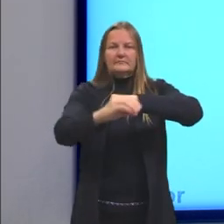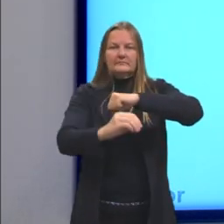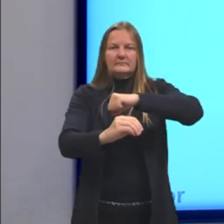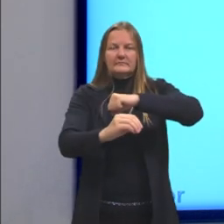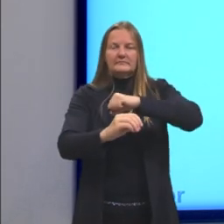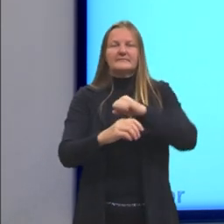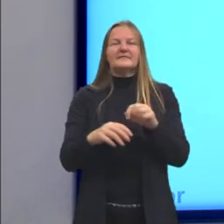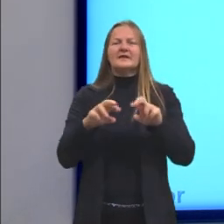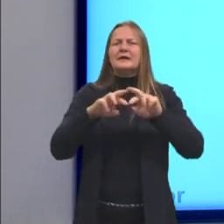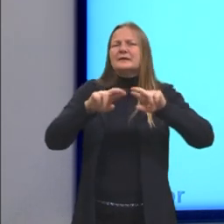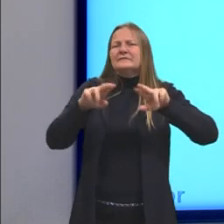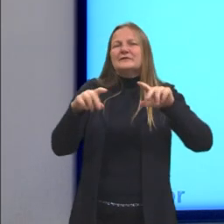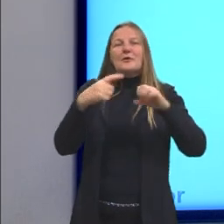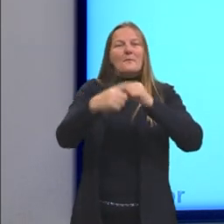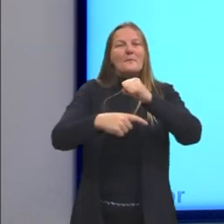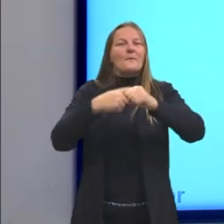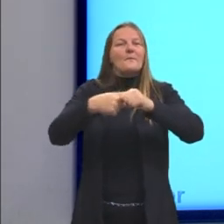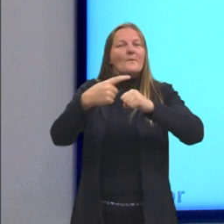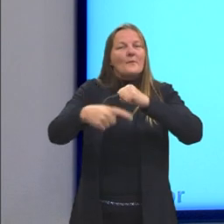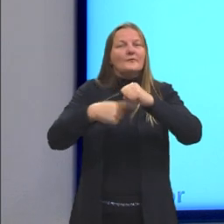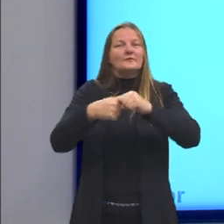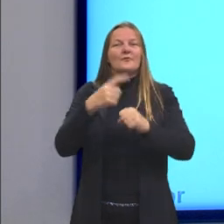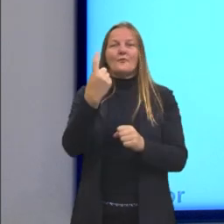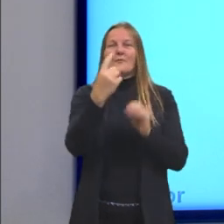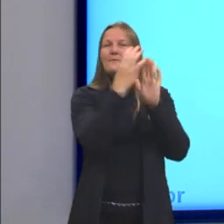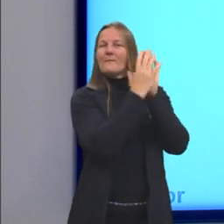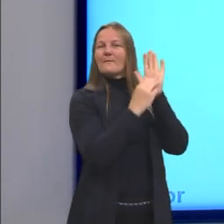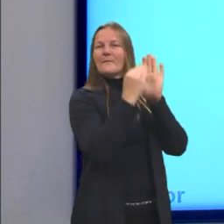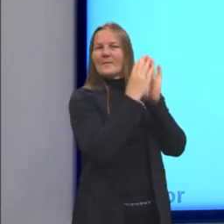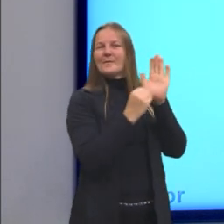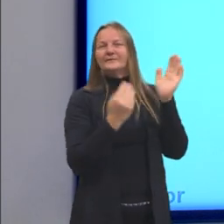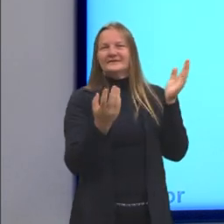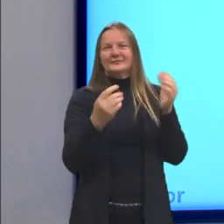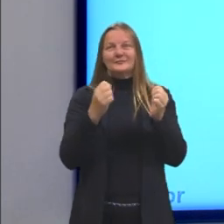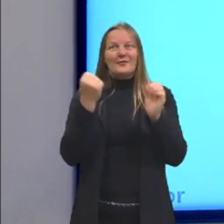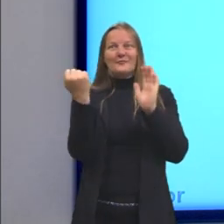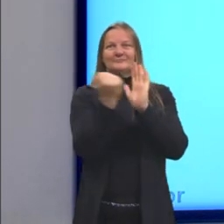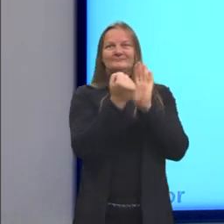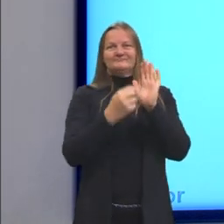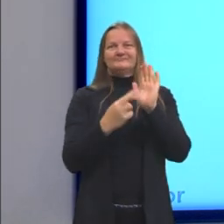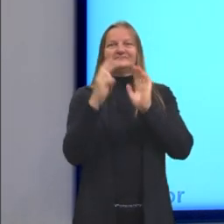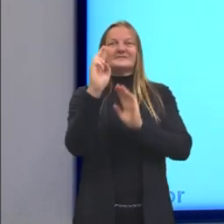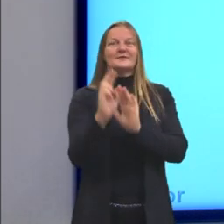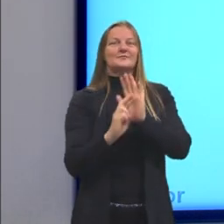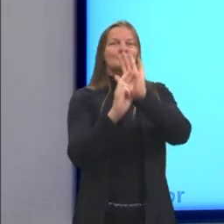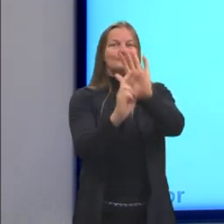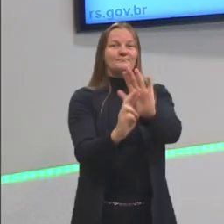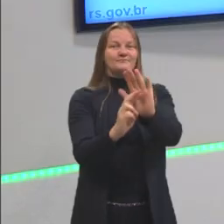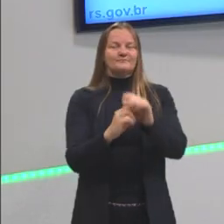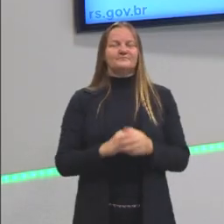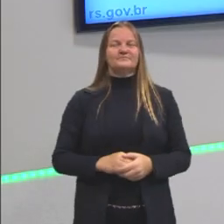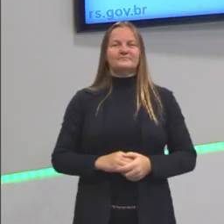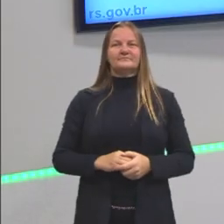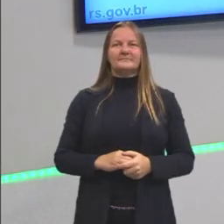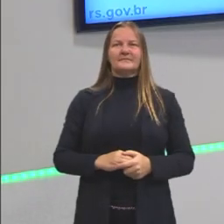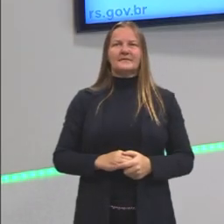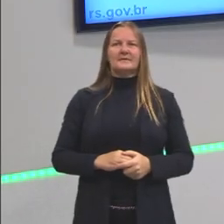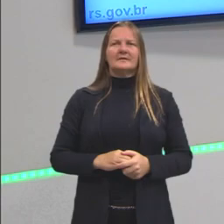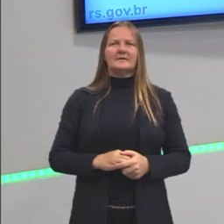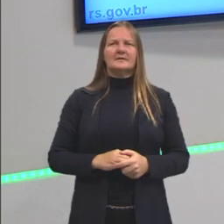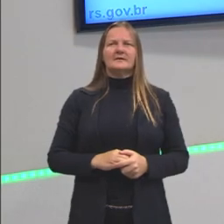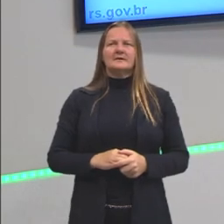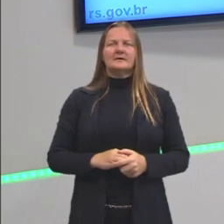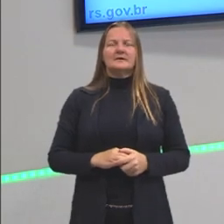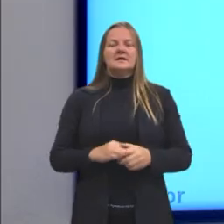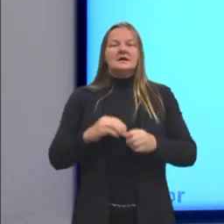vários modelos de átomos. Esse aqui é apenas um que a gente trouxe para representar o nosso átomo hoje. E aqui,